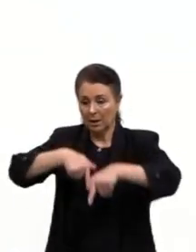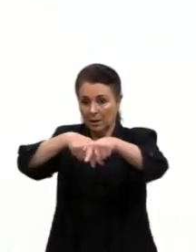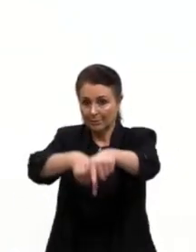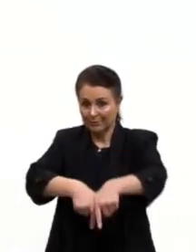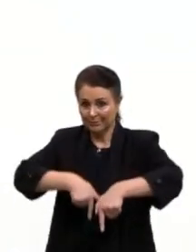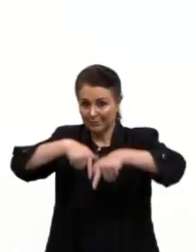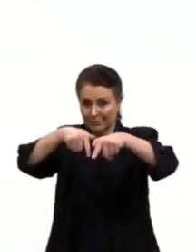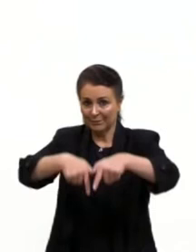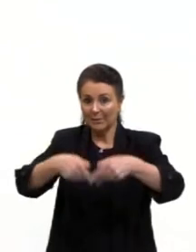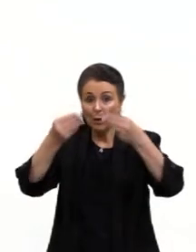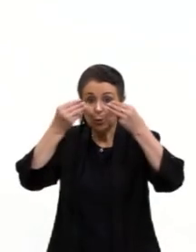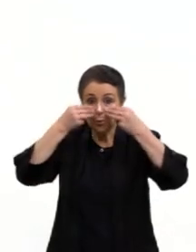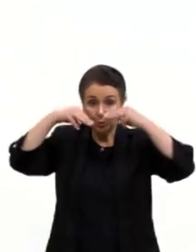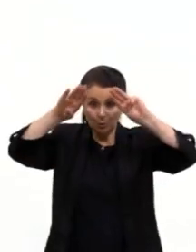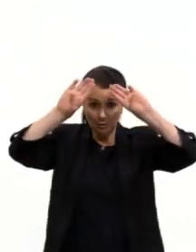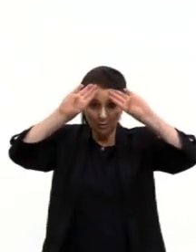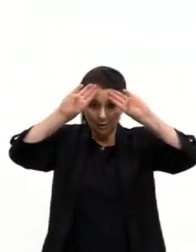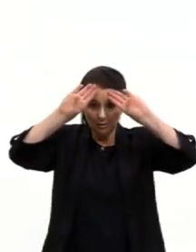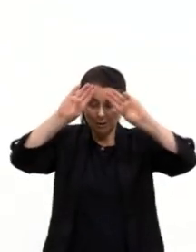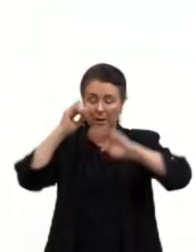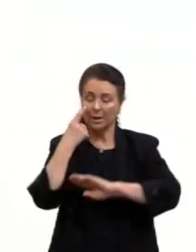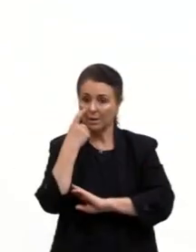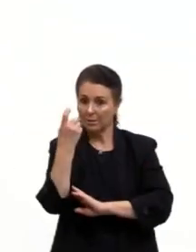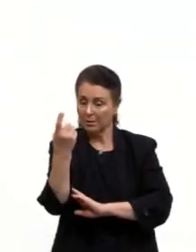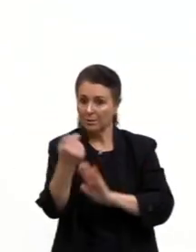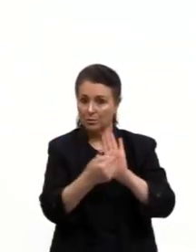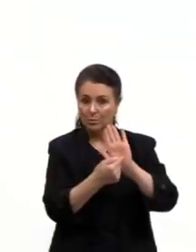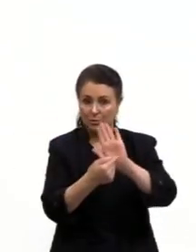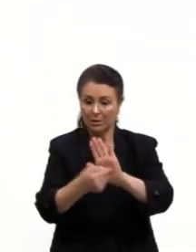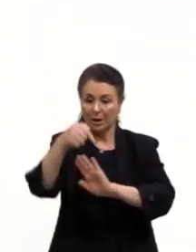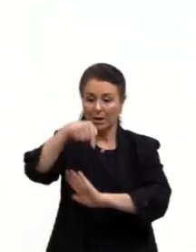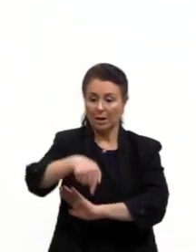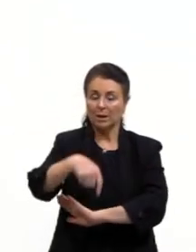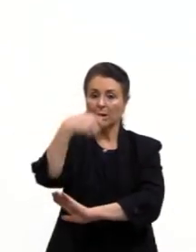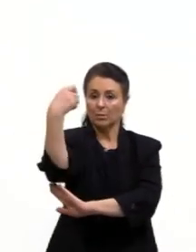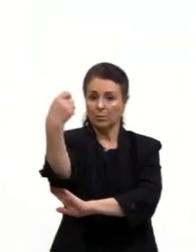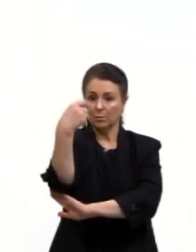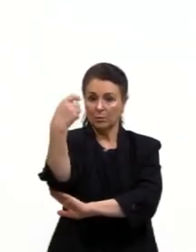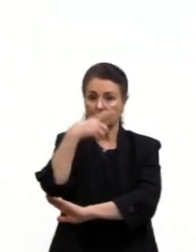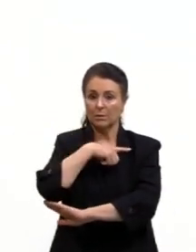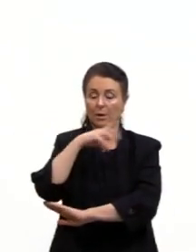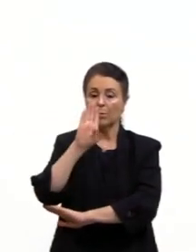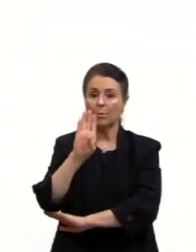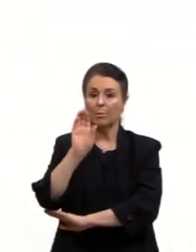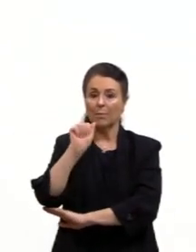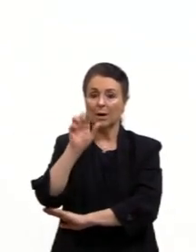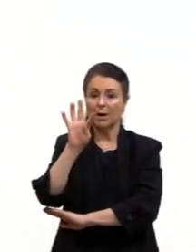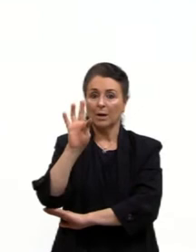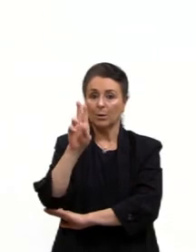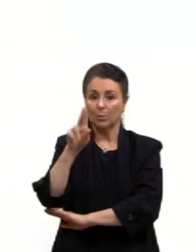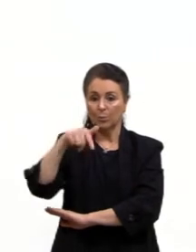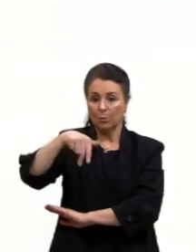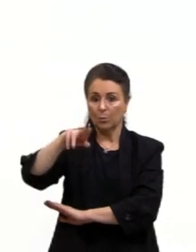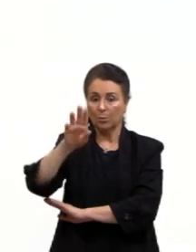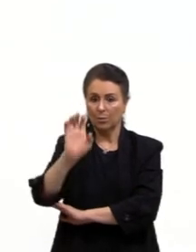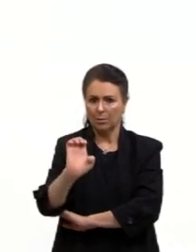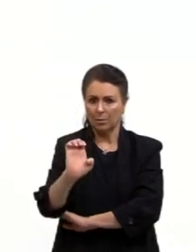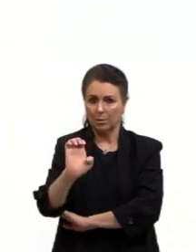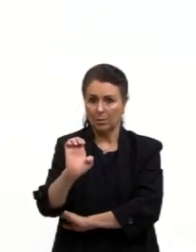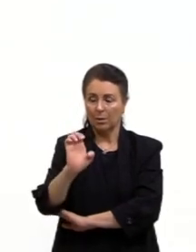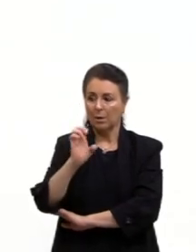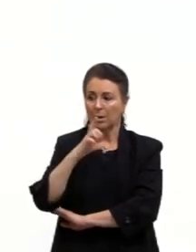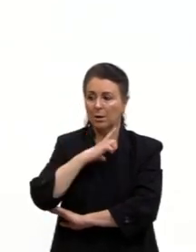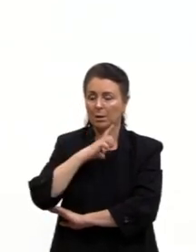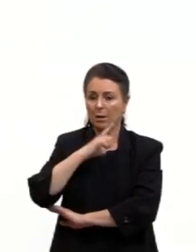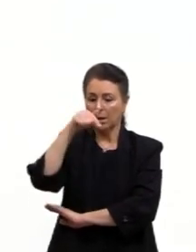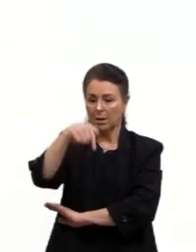orixás. Tem uma questão interessante, que aqui no Rio Grande do Sul a gente tem o Batuque. Isso tem toda uma discussão se o Batuque